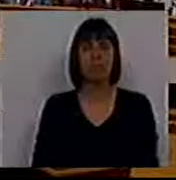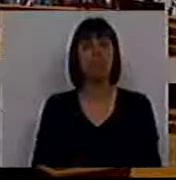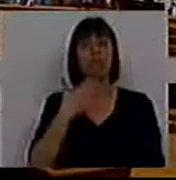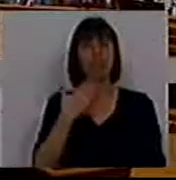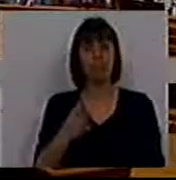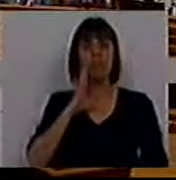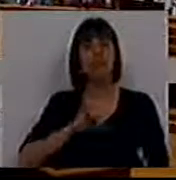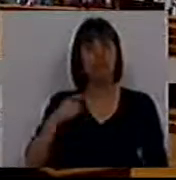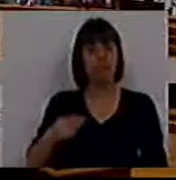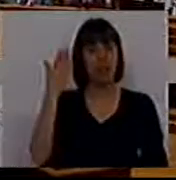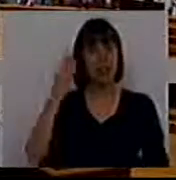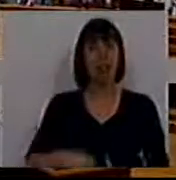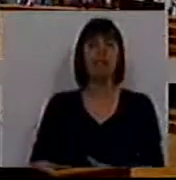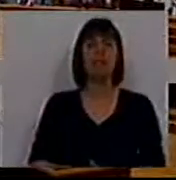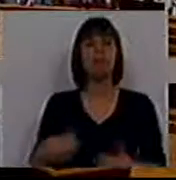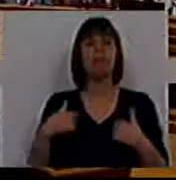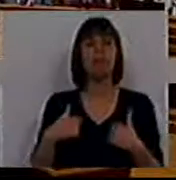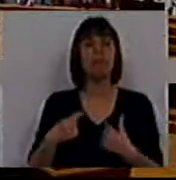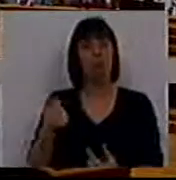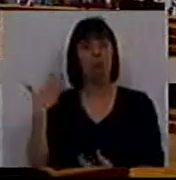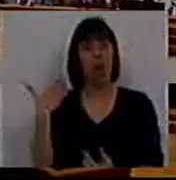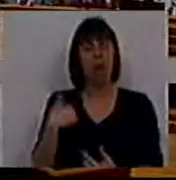Obrigado, Sra. Presidente. Eu, há pouco, tinha perguntado.